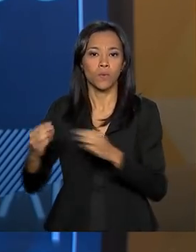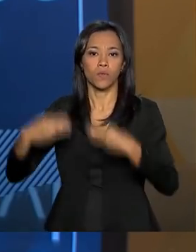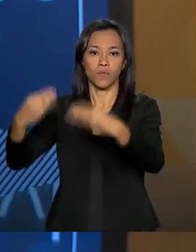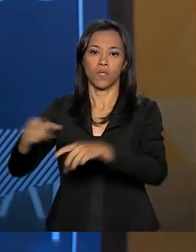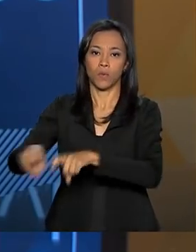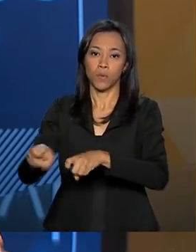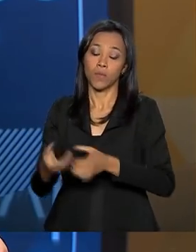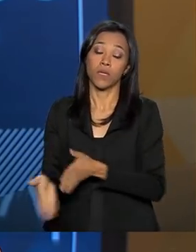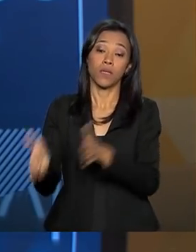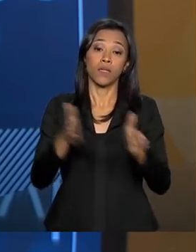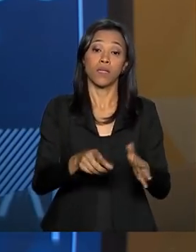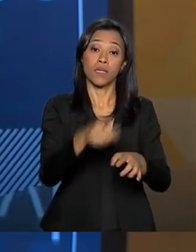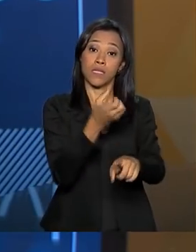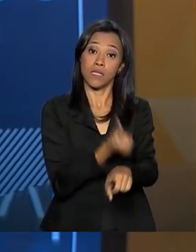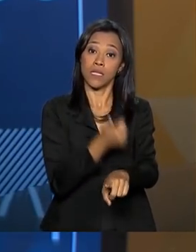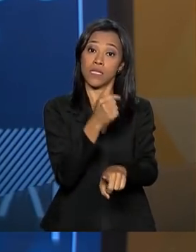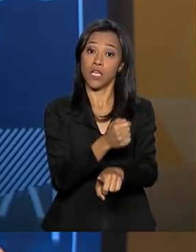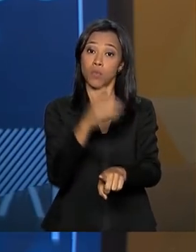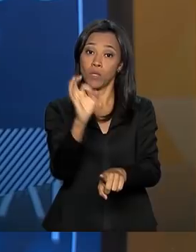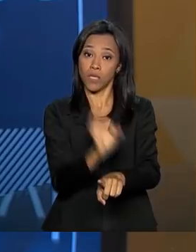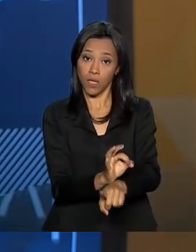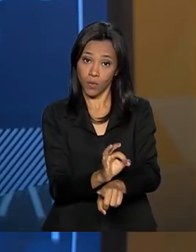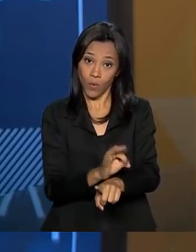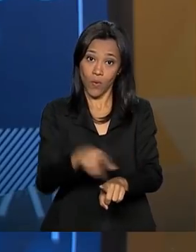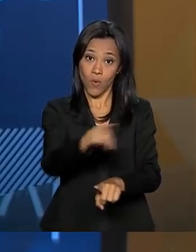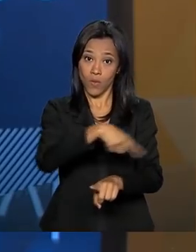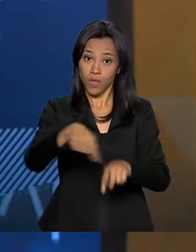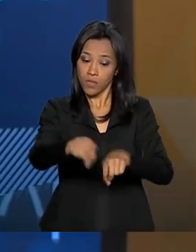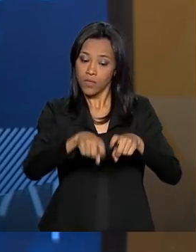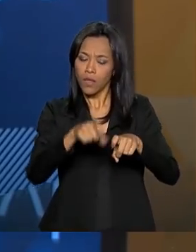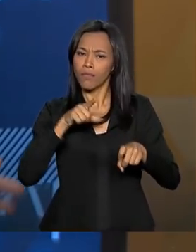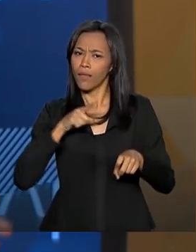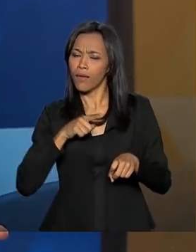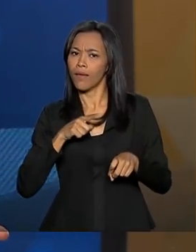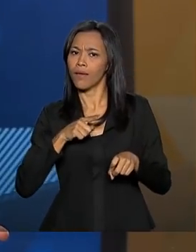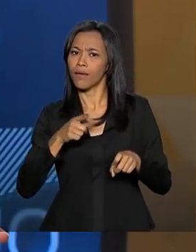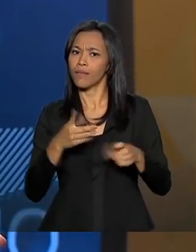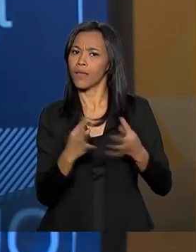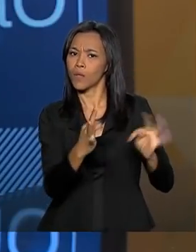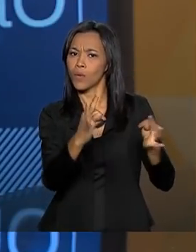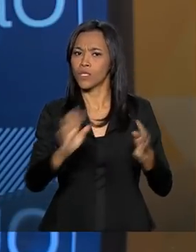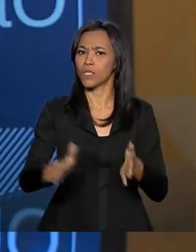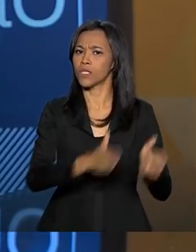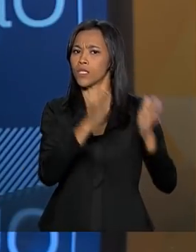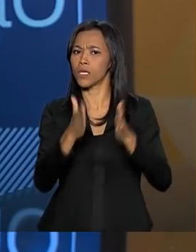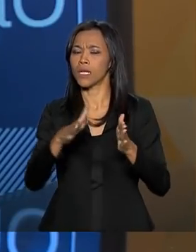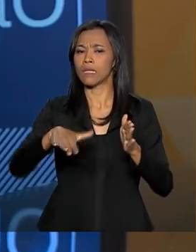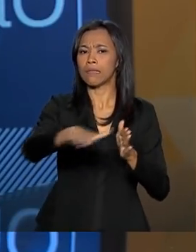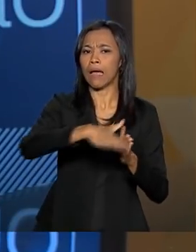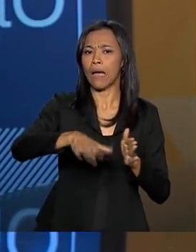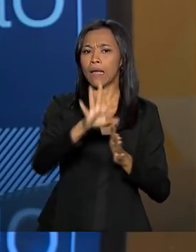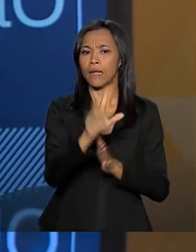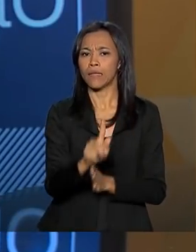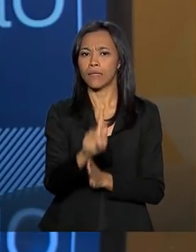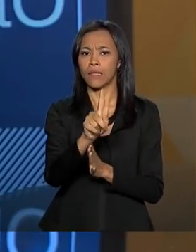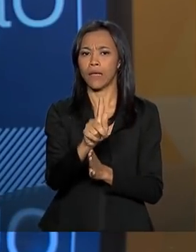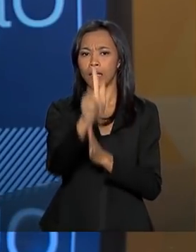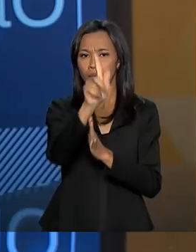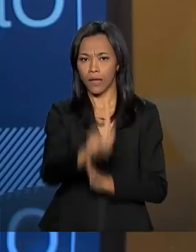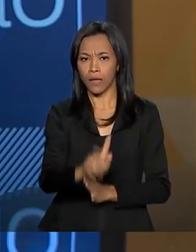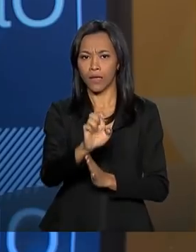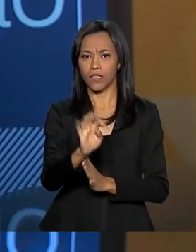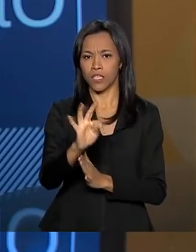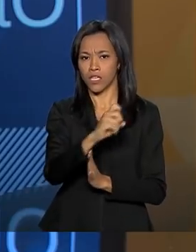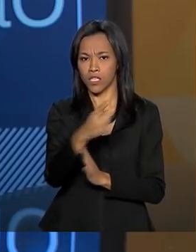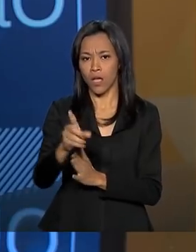das propriedades rurais no Brasil hoje tem algum tipo de tecnologia, ou na área da gestão, ou na área da produção. Eu estava